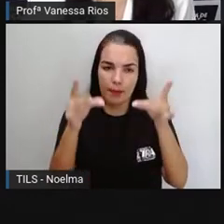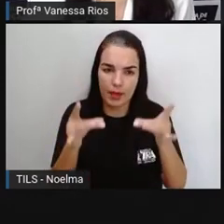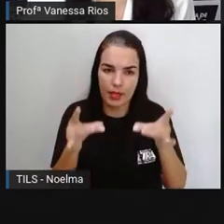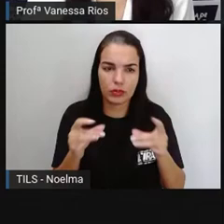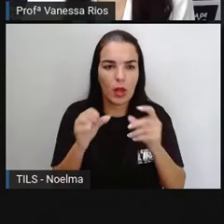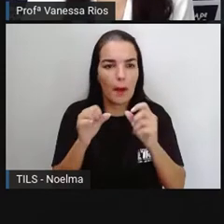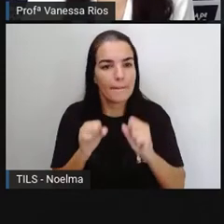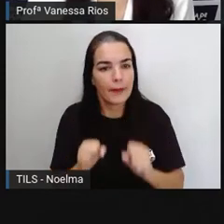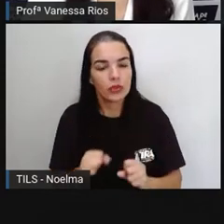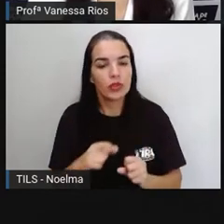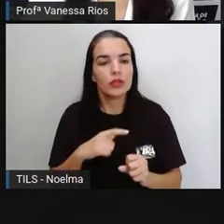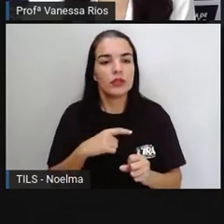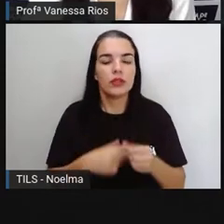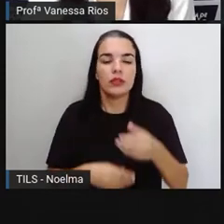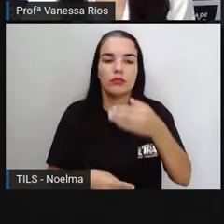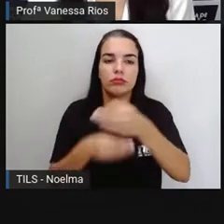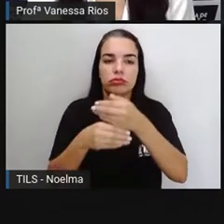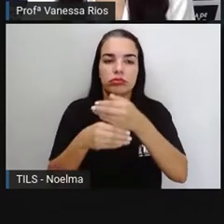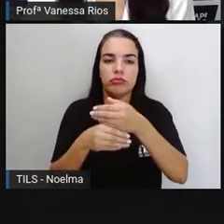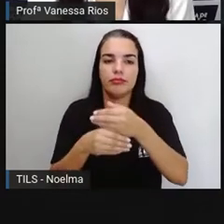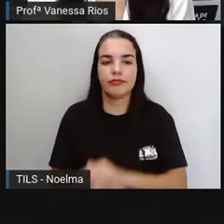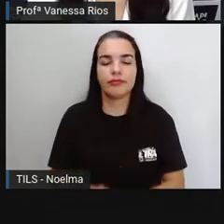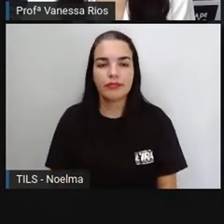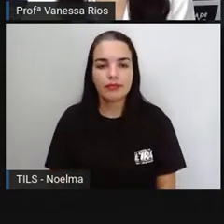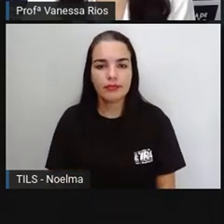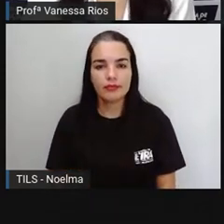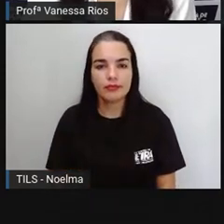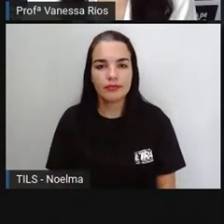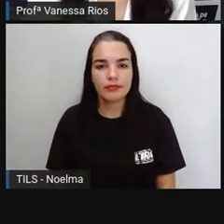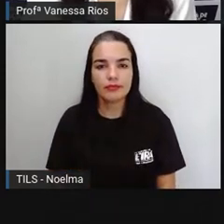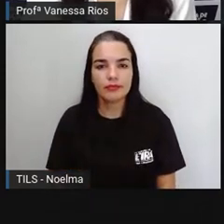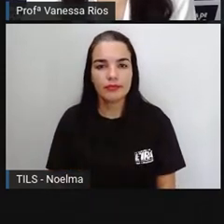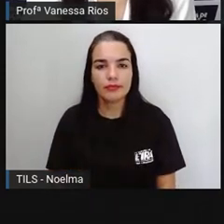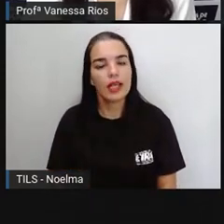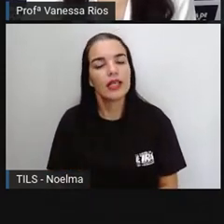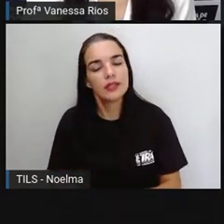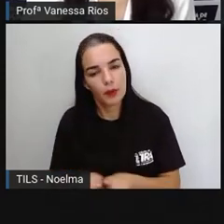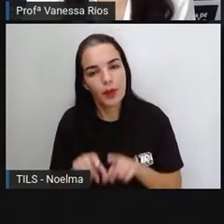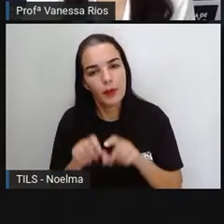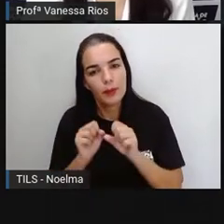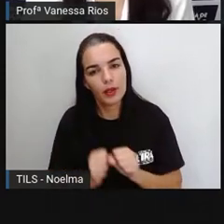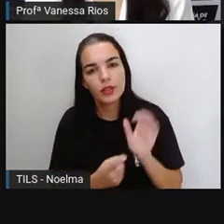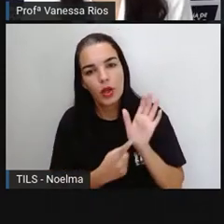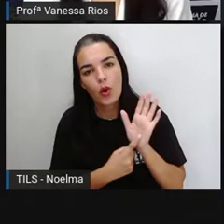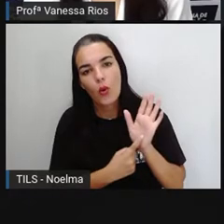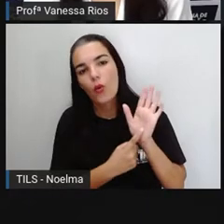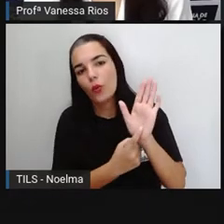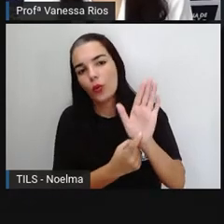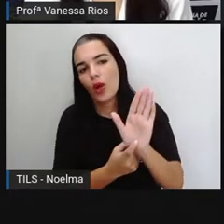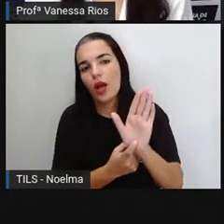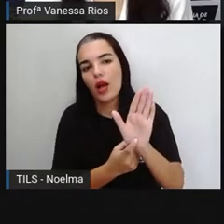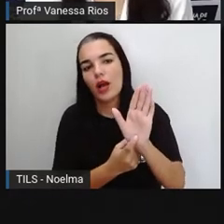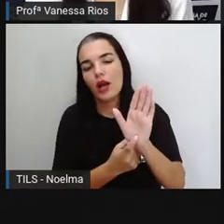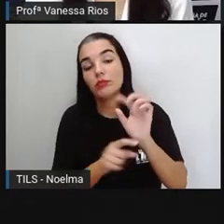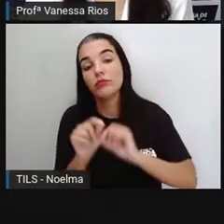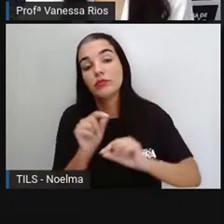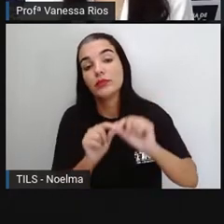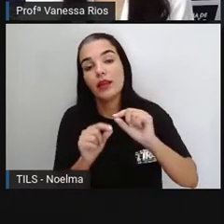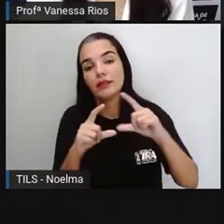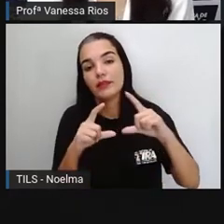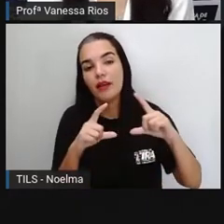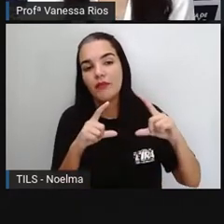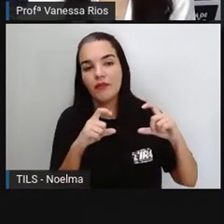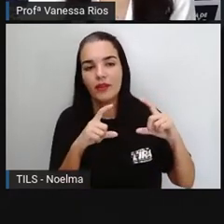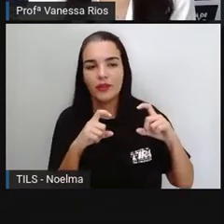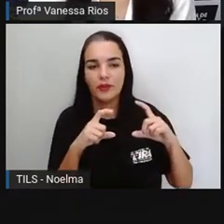que as notícias costumam apresentar também a utilização desse elemento aqui, que é a imagem,